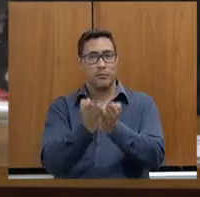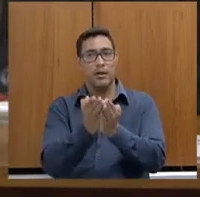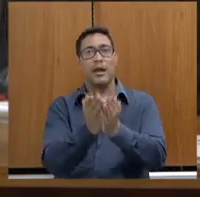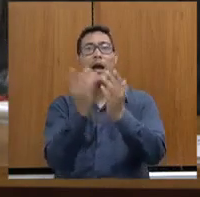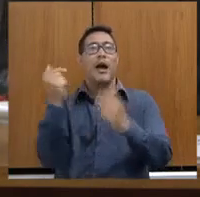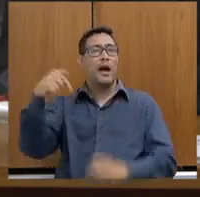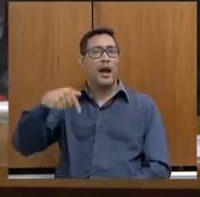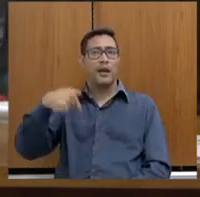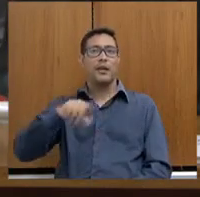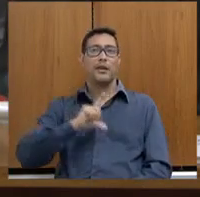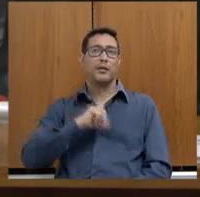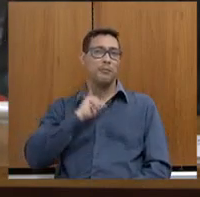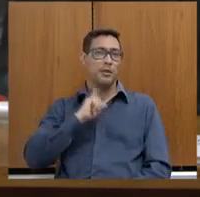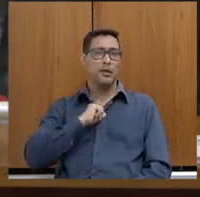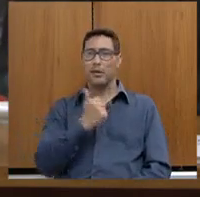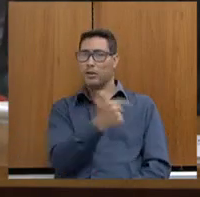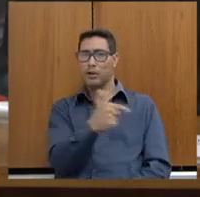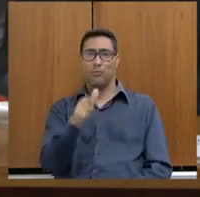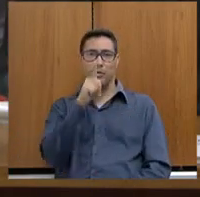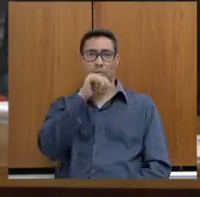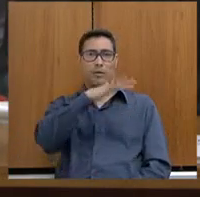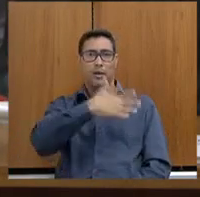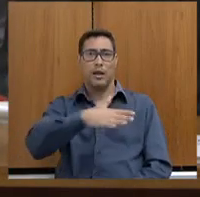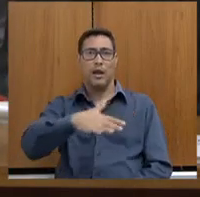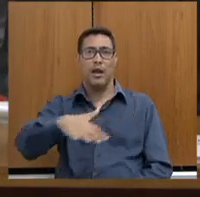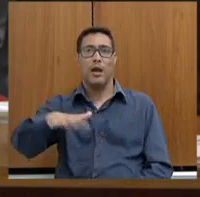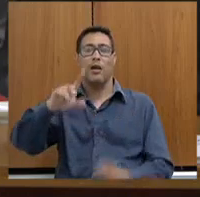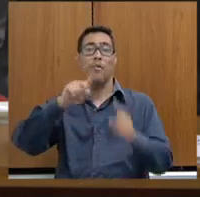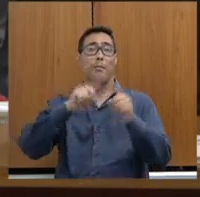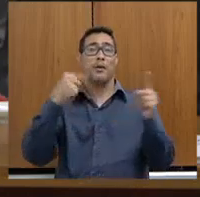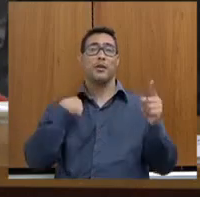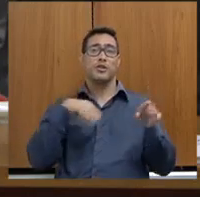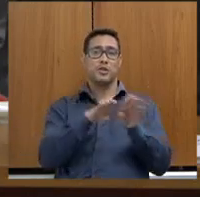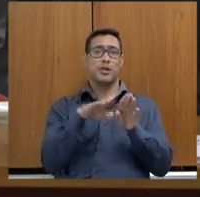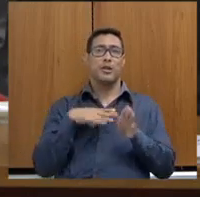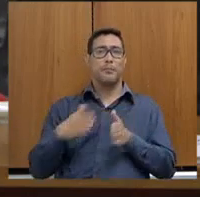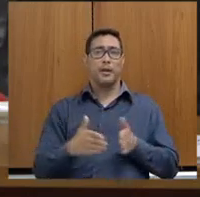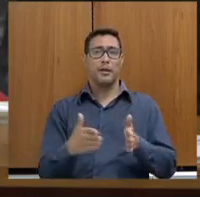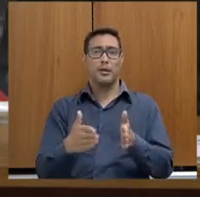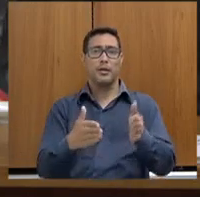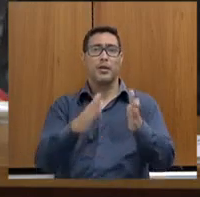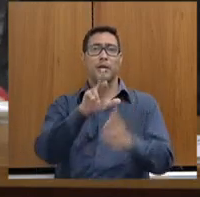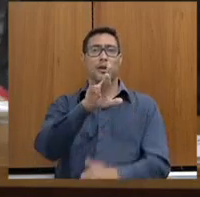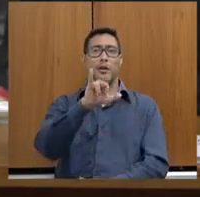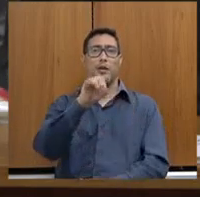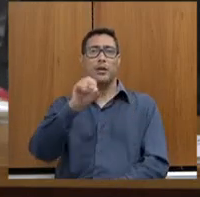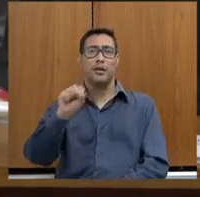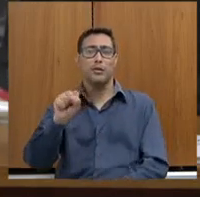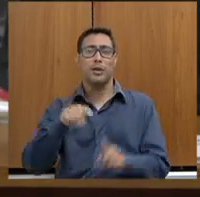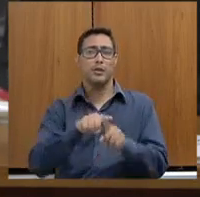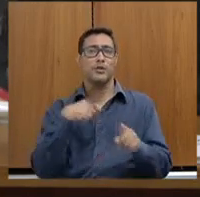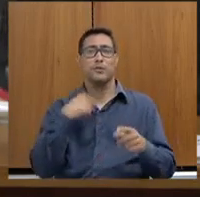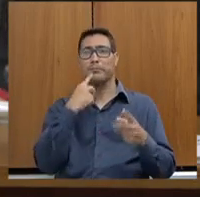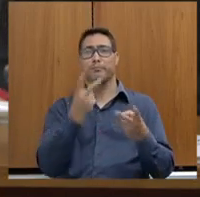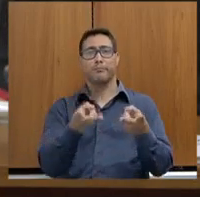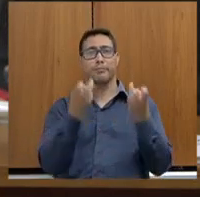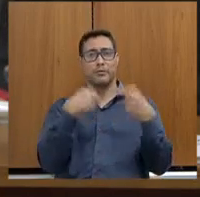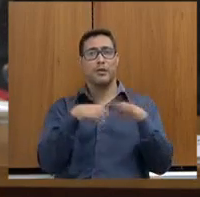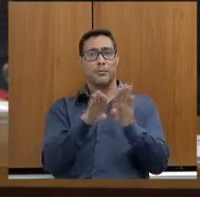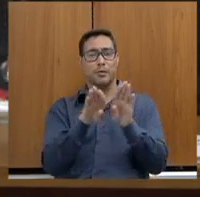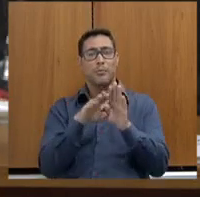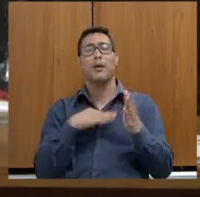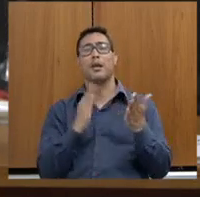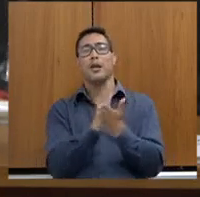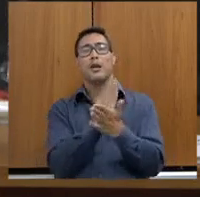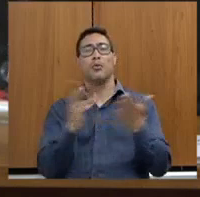aqui o nosso mar, mas nós temos aqui uma das maiores redes fluviais. Então, os rios são muito importantes. A gente percebeu, até em muitas ações